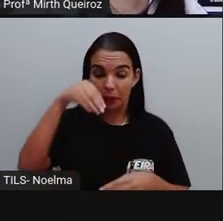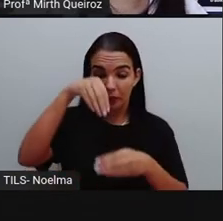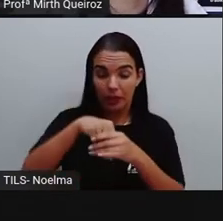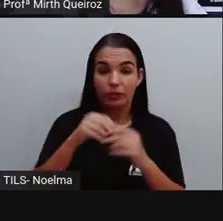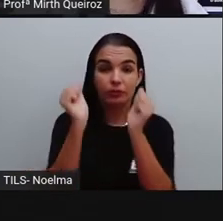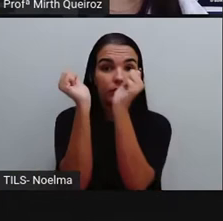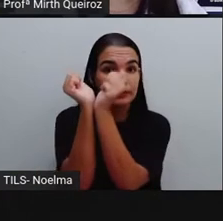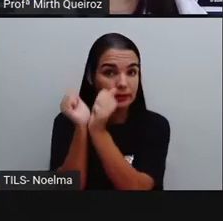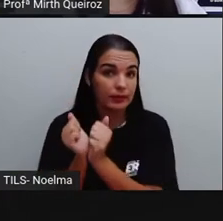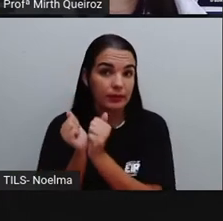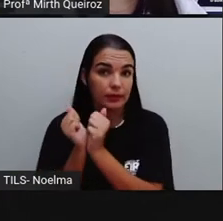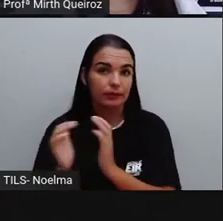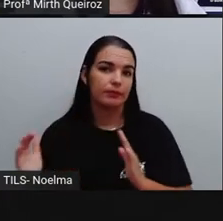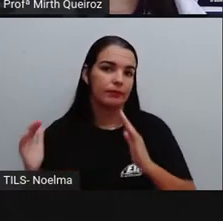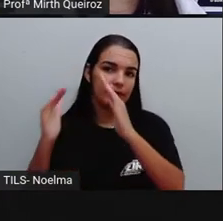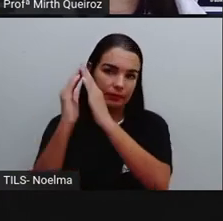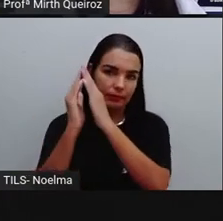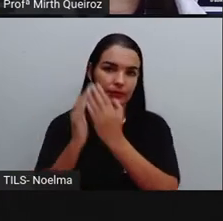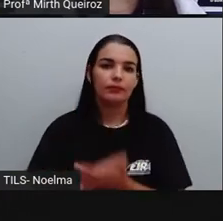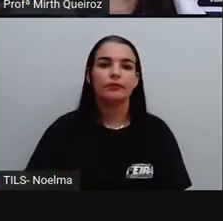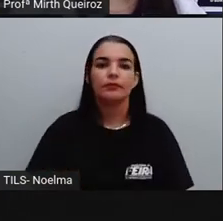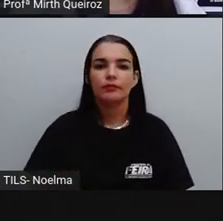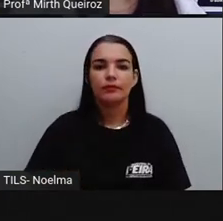dentro de uma prisão.